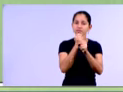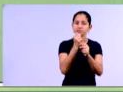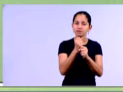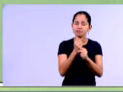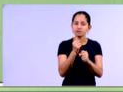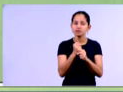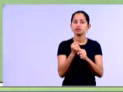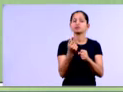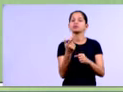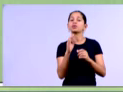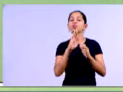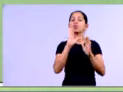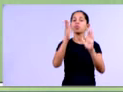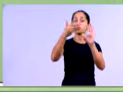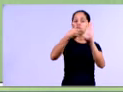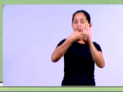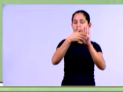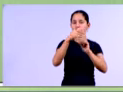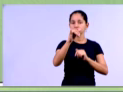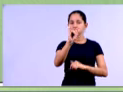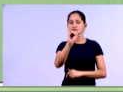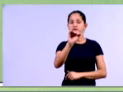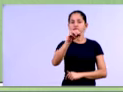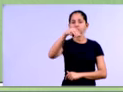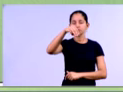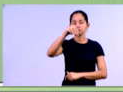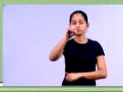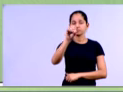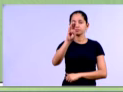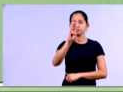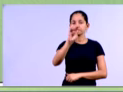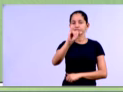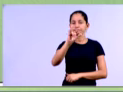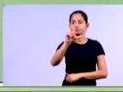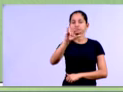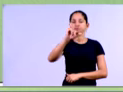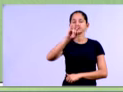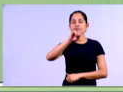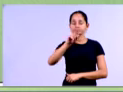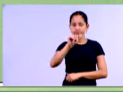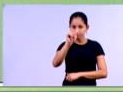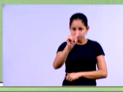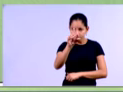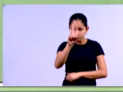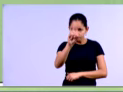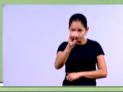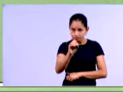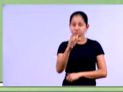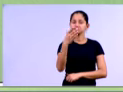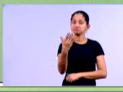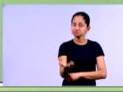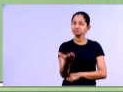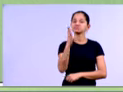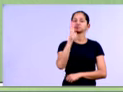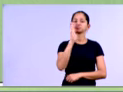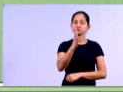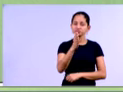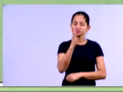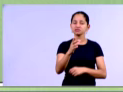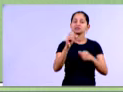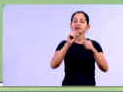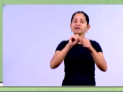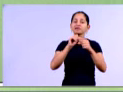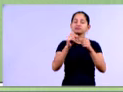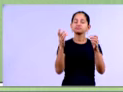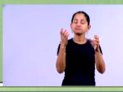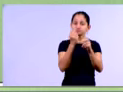Aqui embaixo, o meu imobilizado na empresa, né, está a 693.448, nós vamos dividir